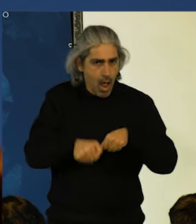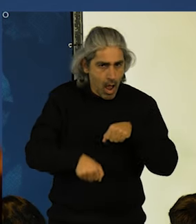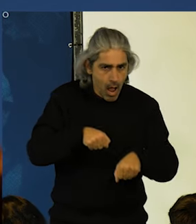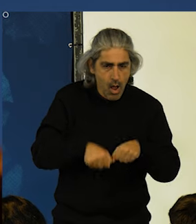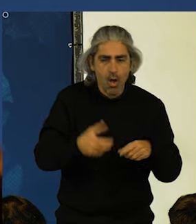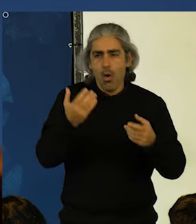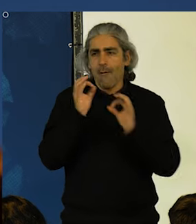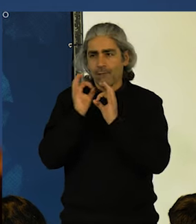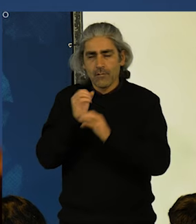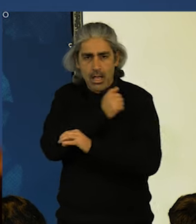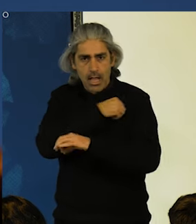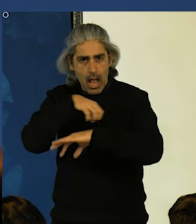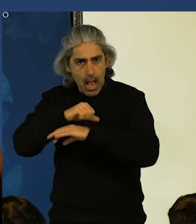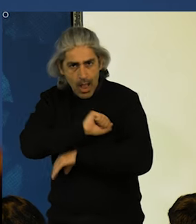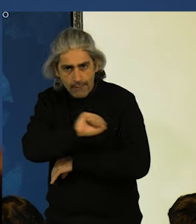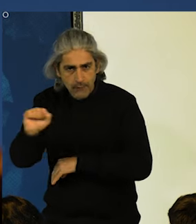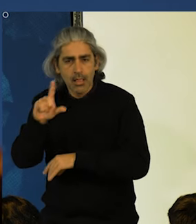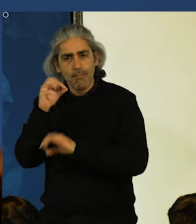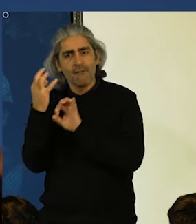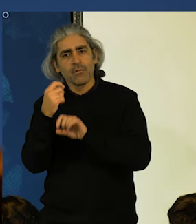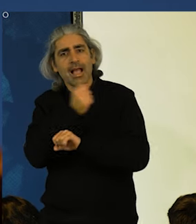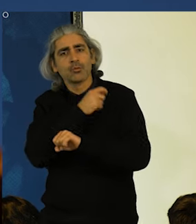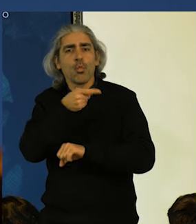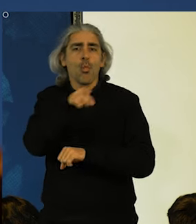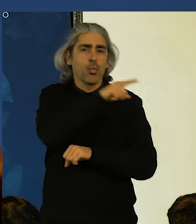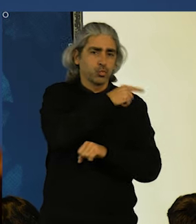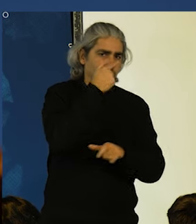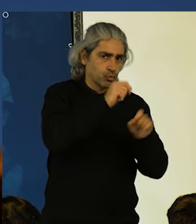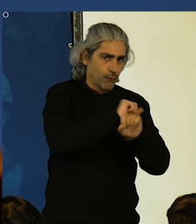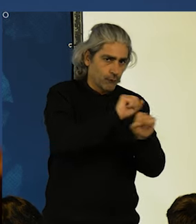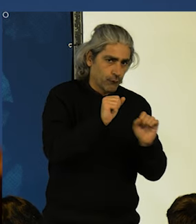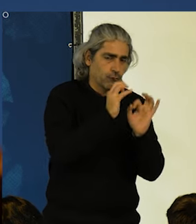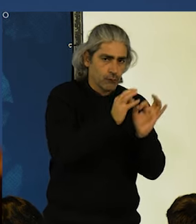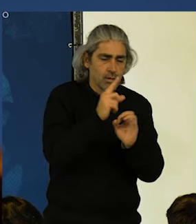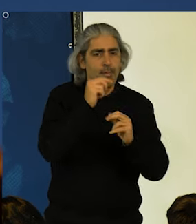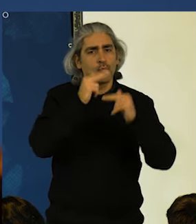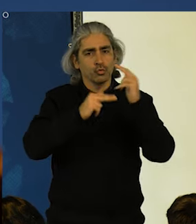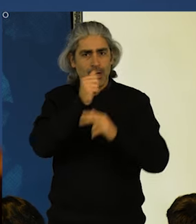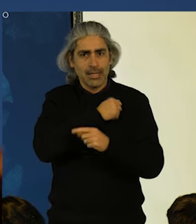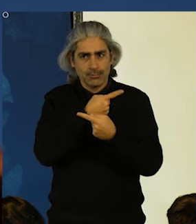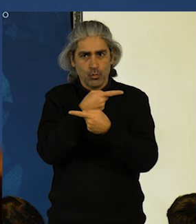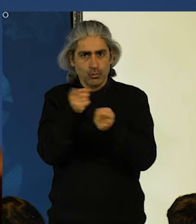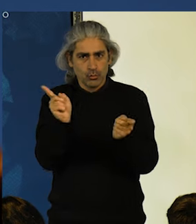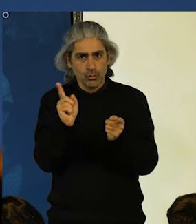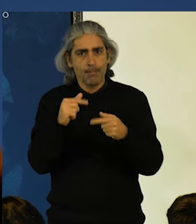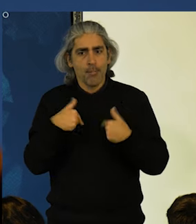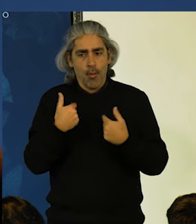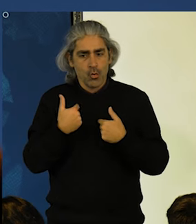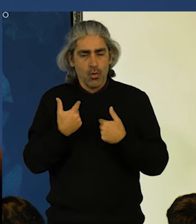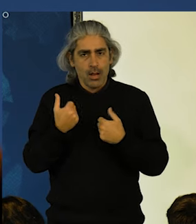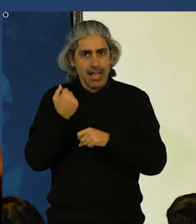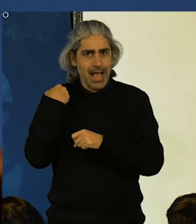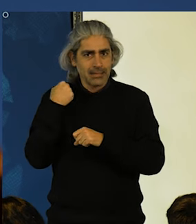que cuida da sua casa e das casas dos outros. Que constrói as casas para os outros, antes de construir a sua própria casa.